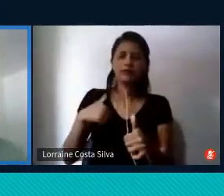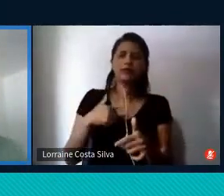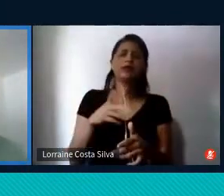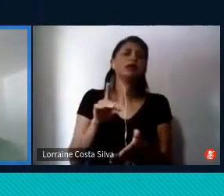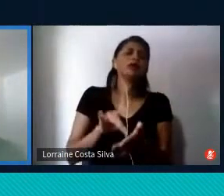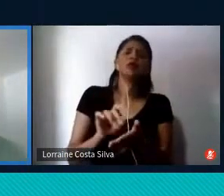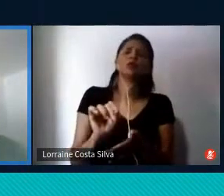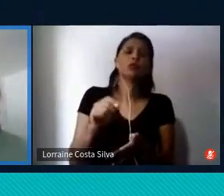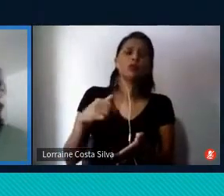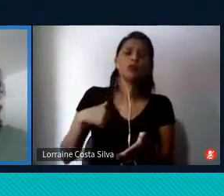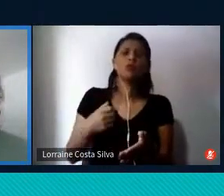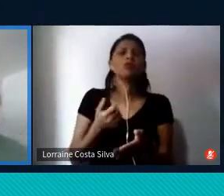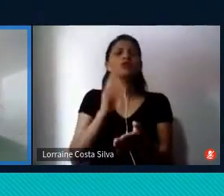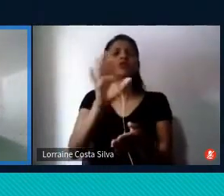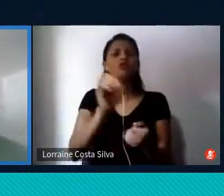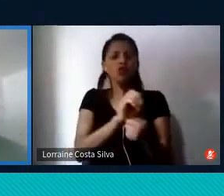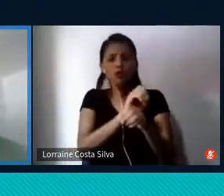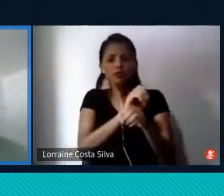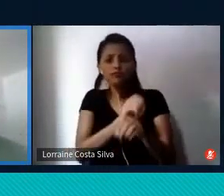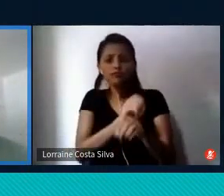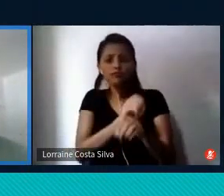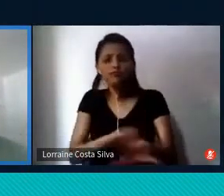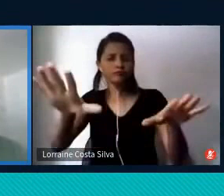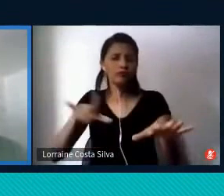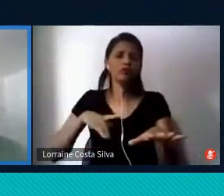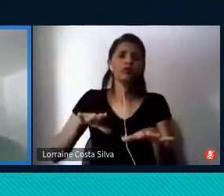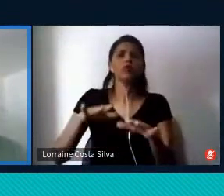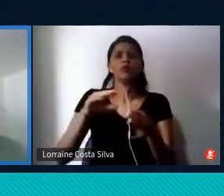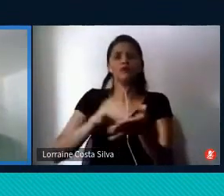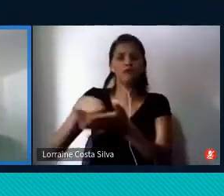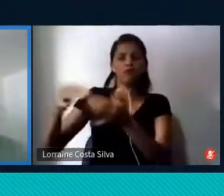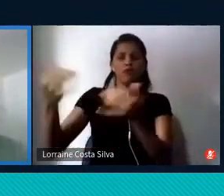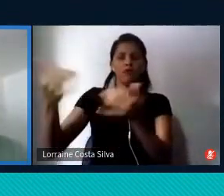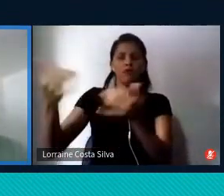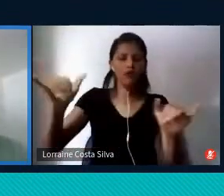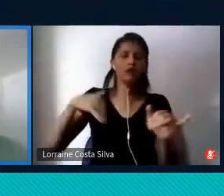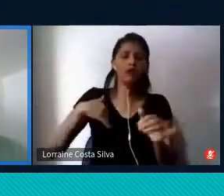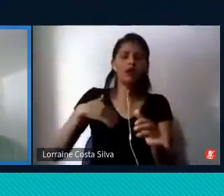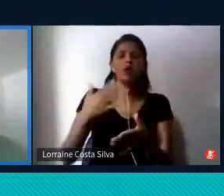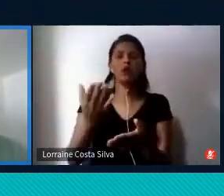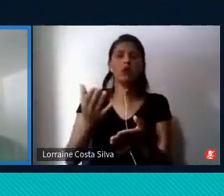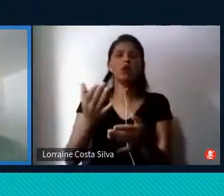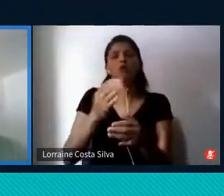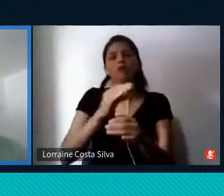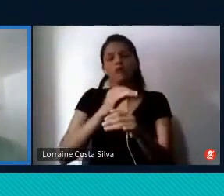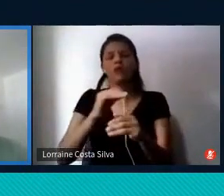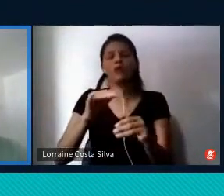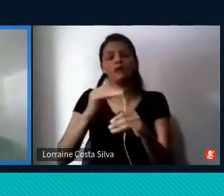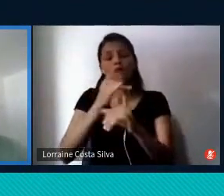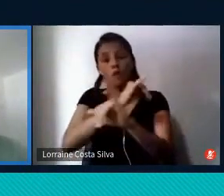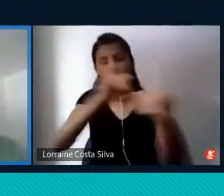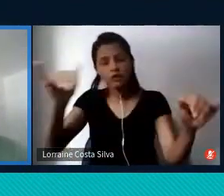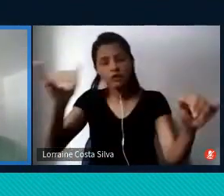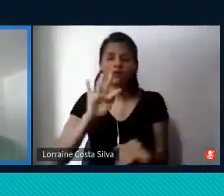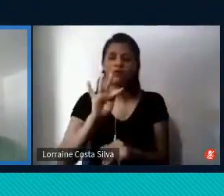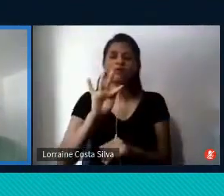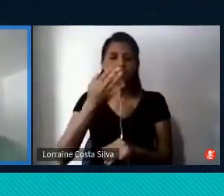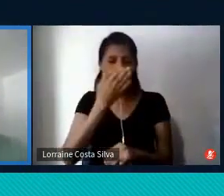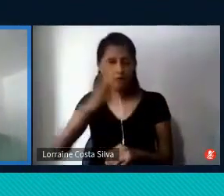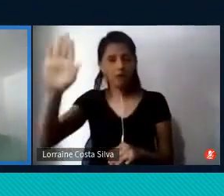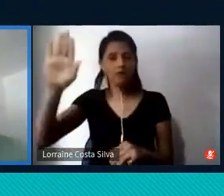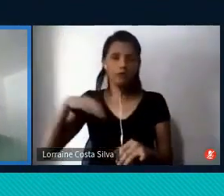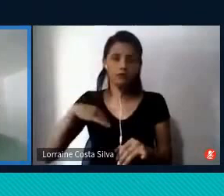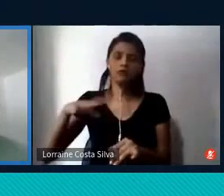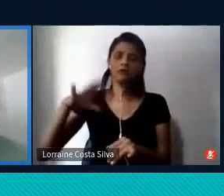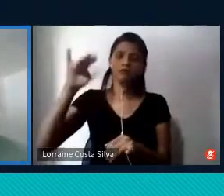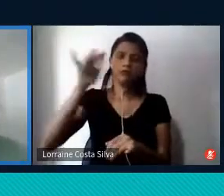o que foi publicado sobre desinformação científica ligada ao Covid na Folha de São Paulo, no G1, na revista da pesquisa FAPESP,